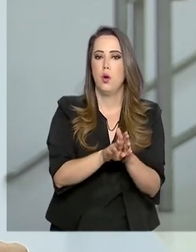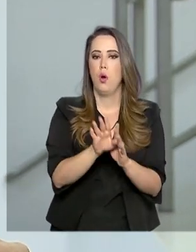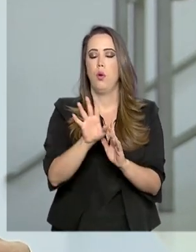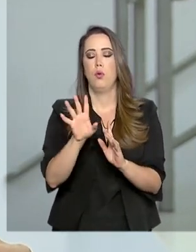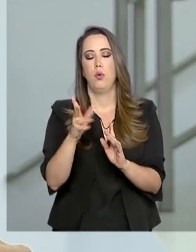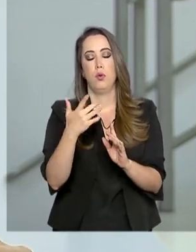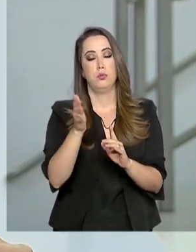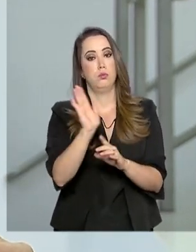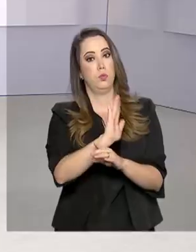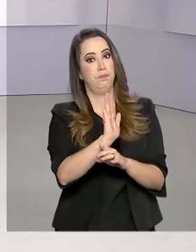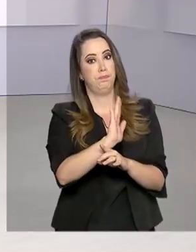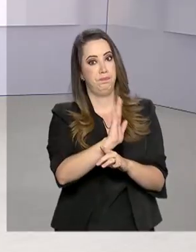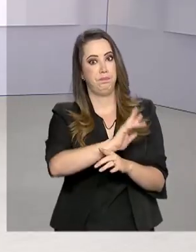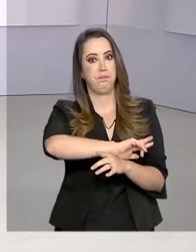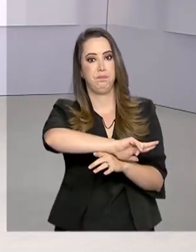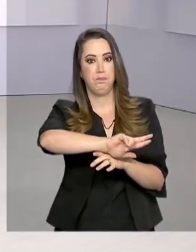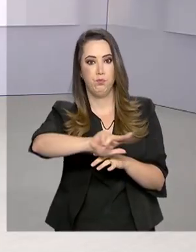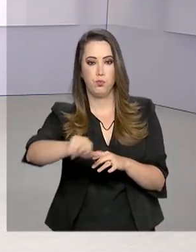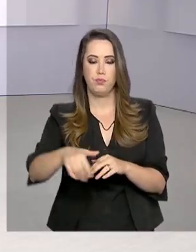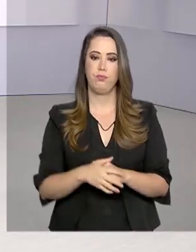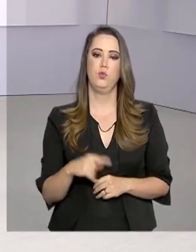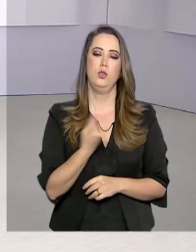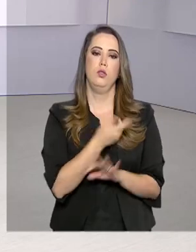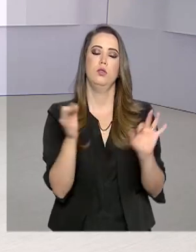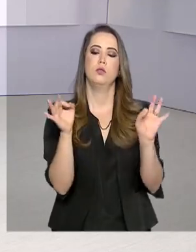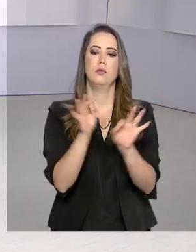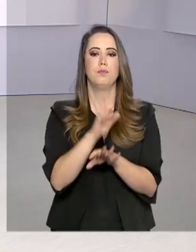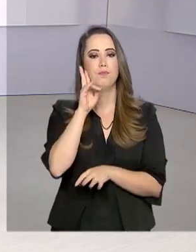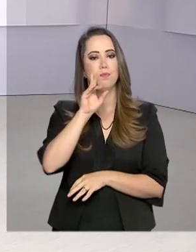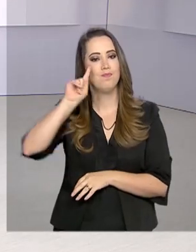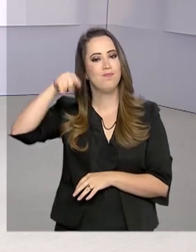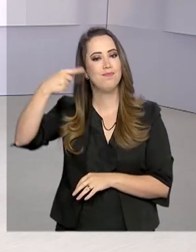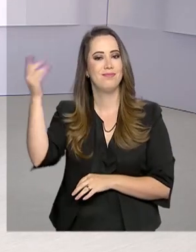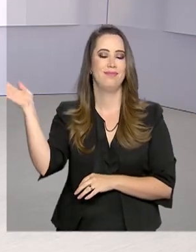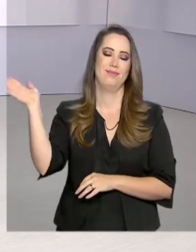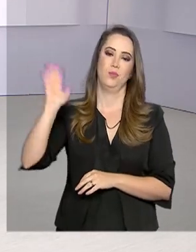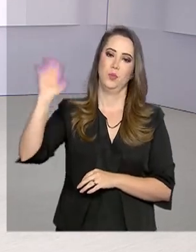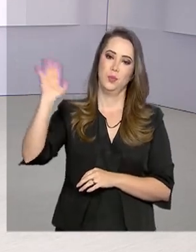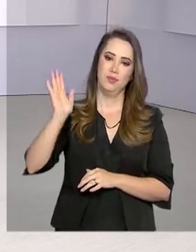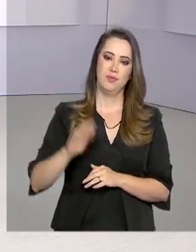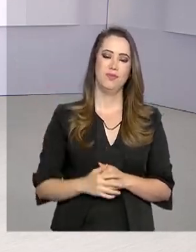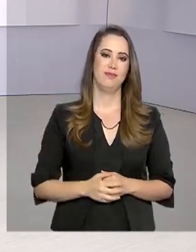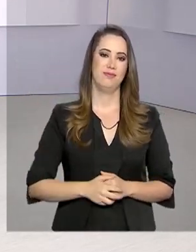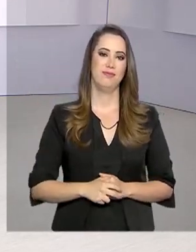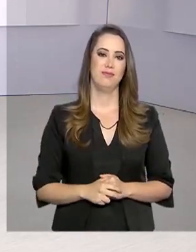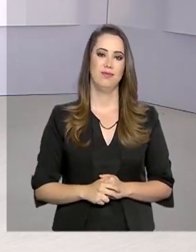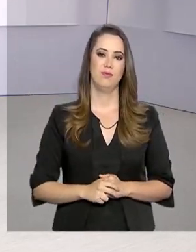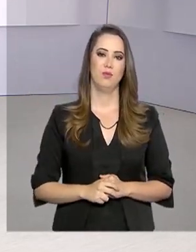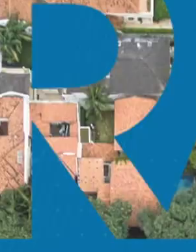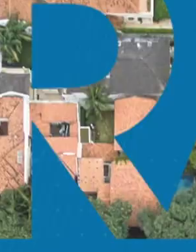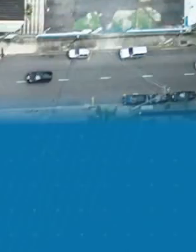indústria do audiovisual. E o governo agora termina aqui. Nos vemos na próxima edição. Até lá!